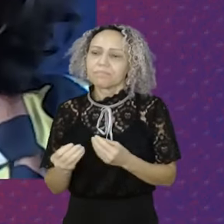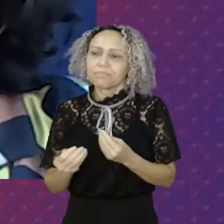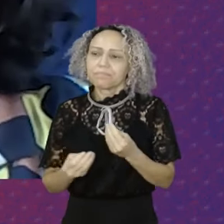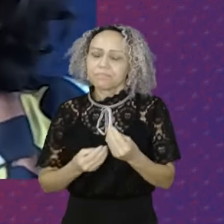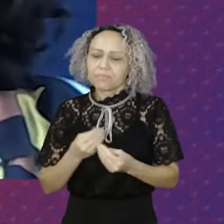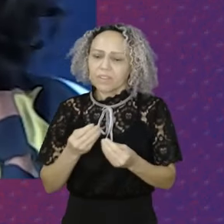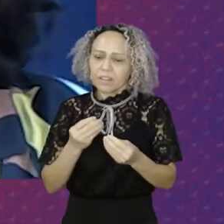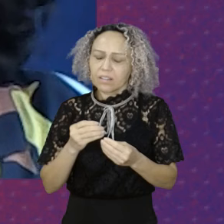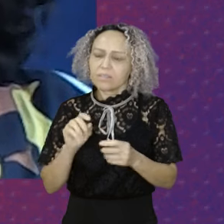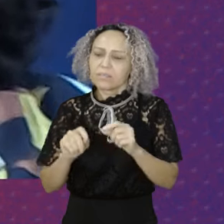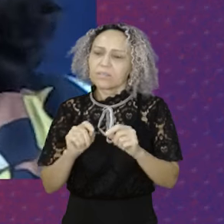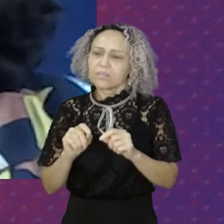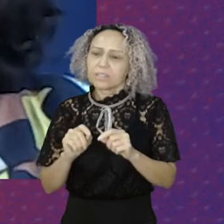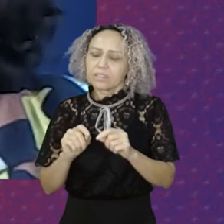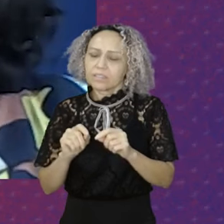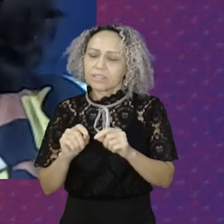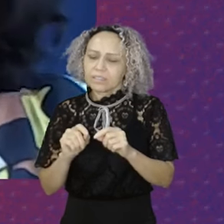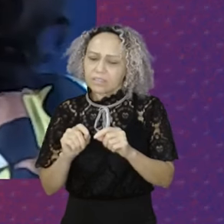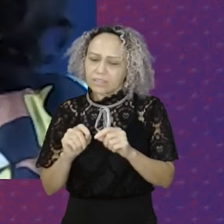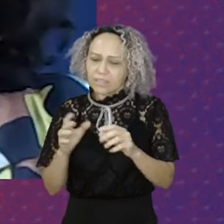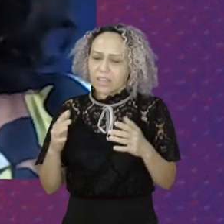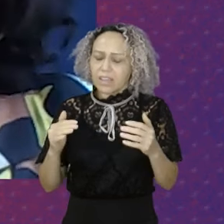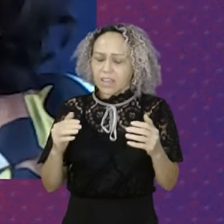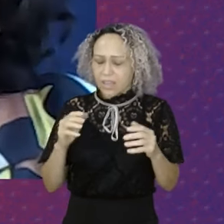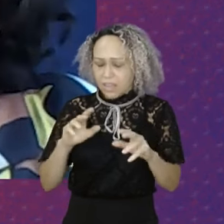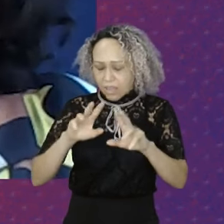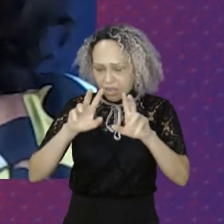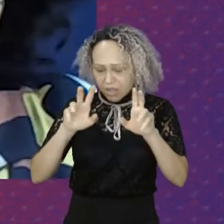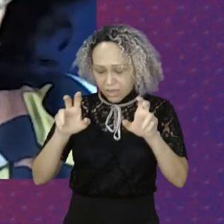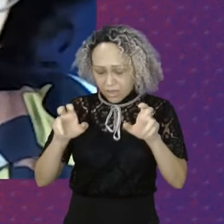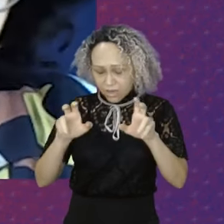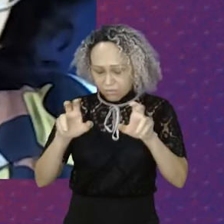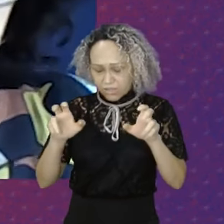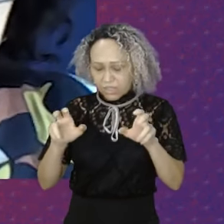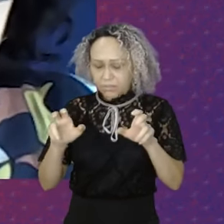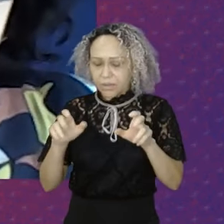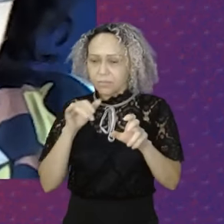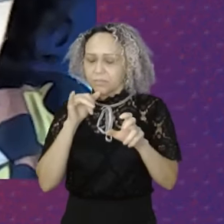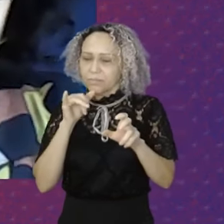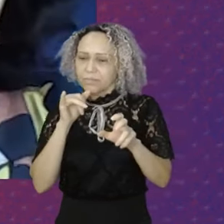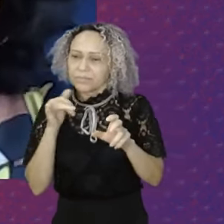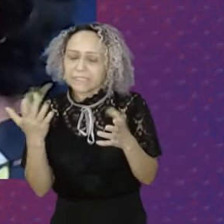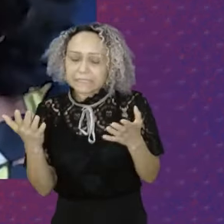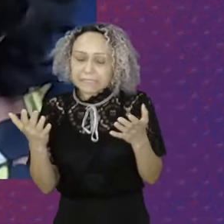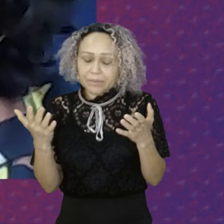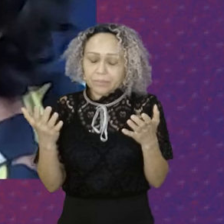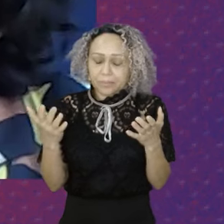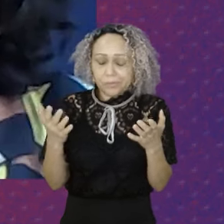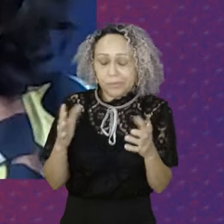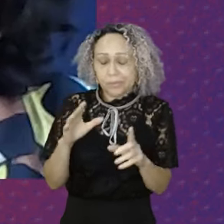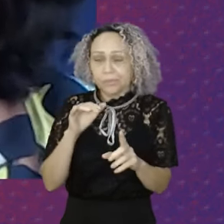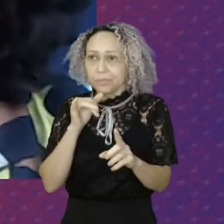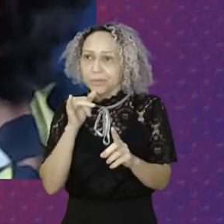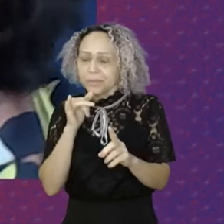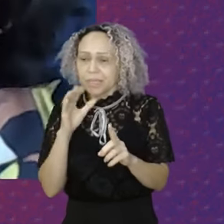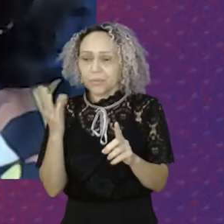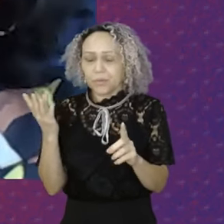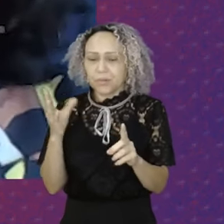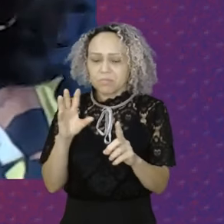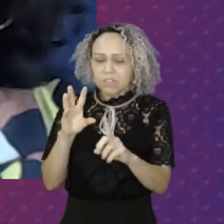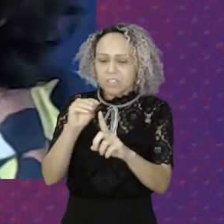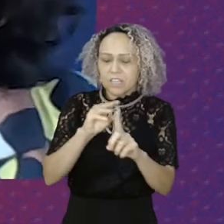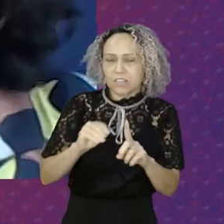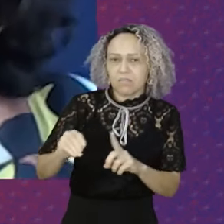A superação Da desigualdade Nós sabemos Que o assédio É sexual E moral Ele ainda É muito